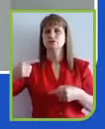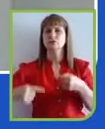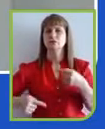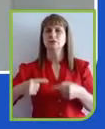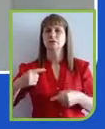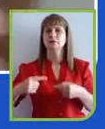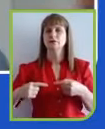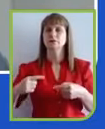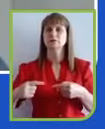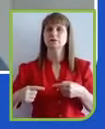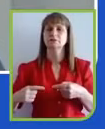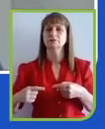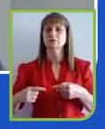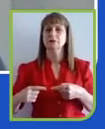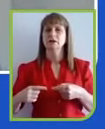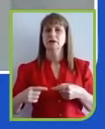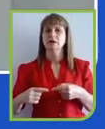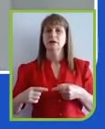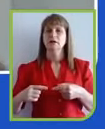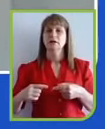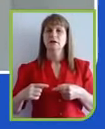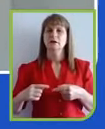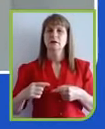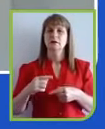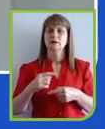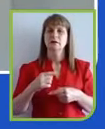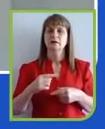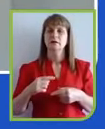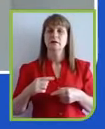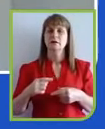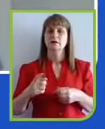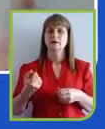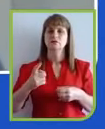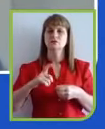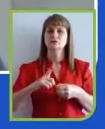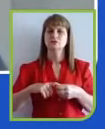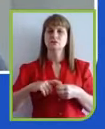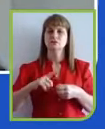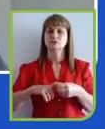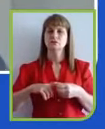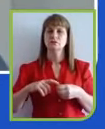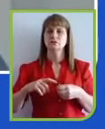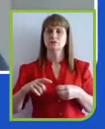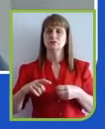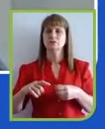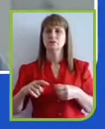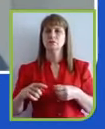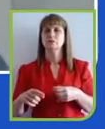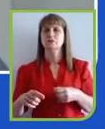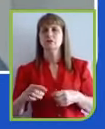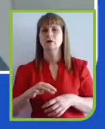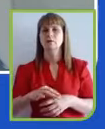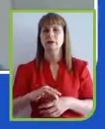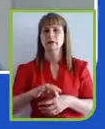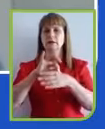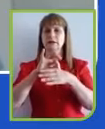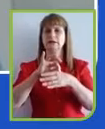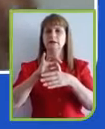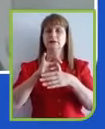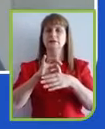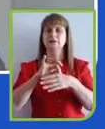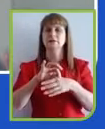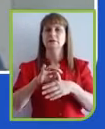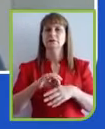os fóruns que fazemos parte ajudam muito, a Plataforma Liderança Sustentável ou Liderança Convolu, sem dúvida, ajuda muito, o Pacto Global ajuda muito.